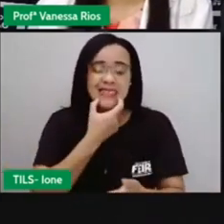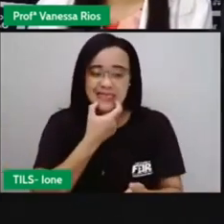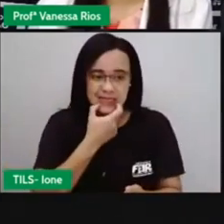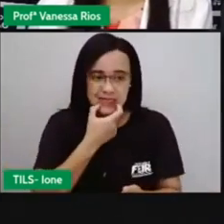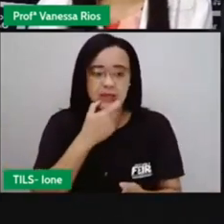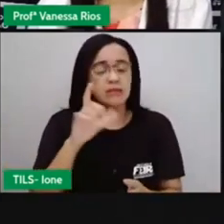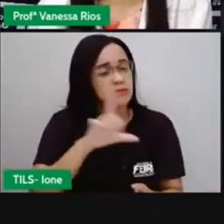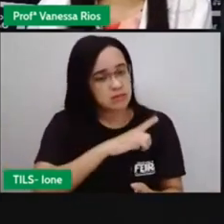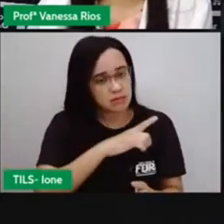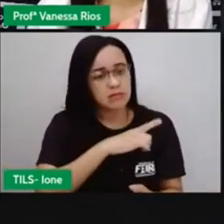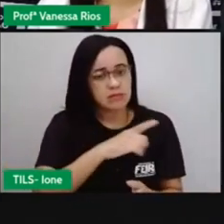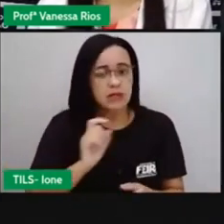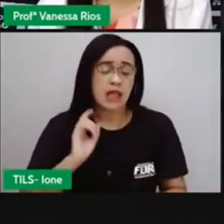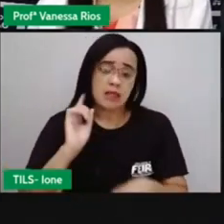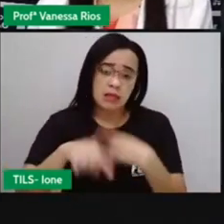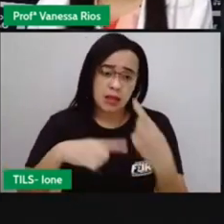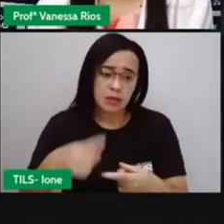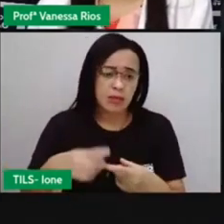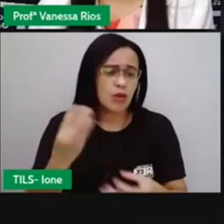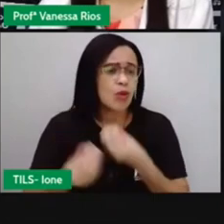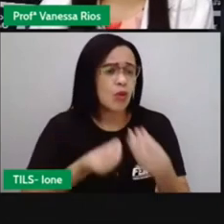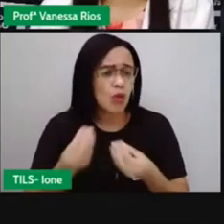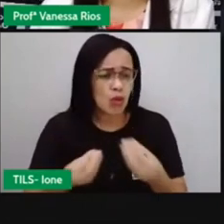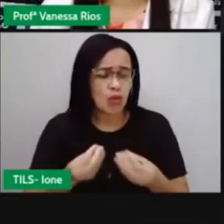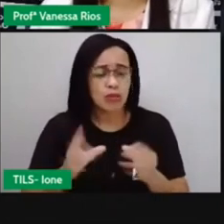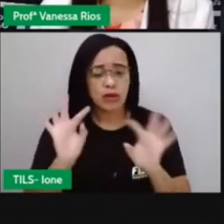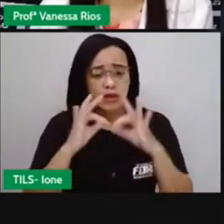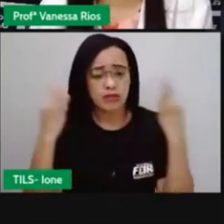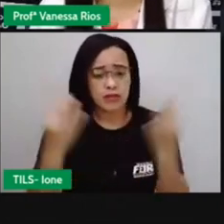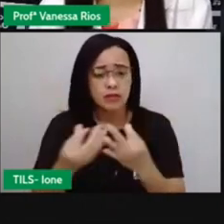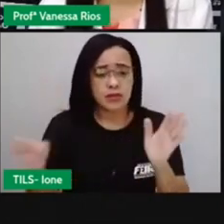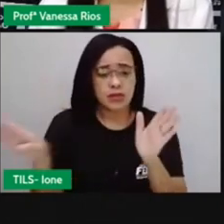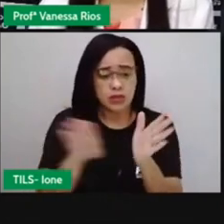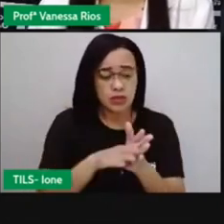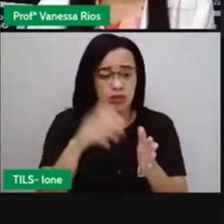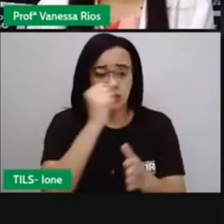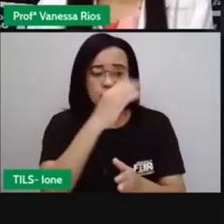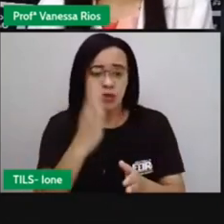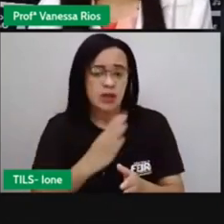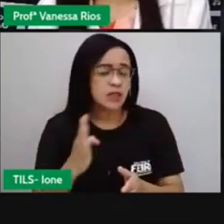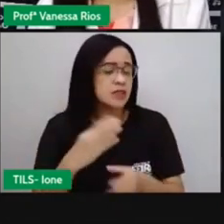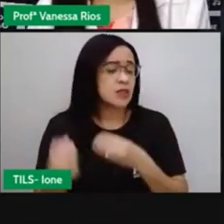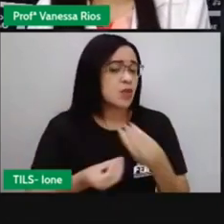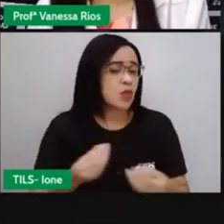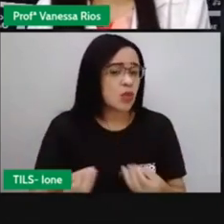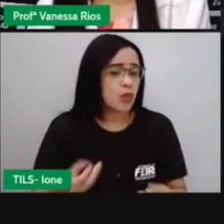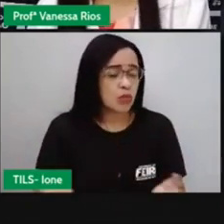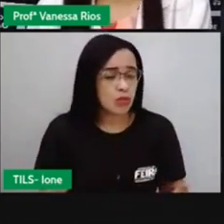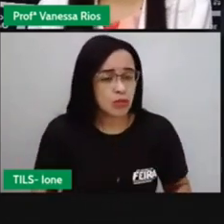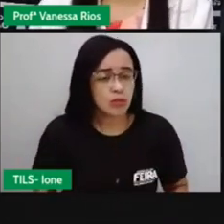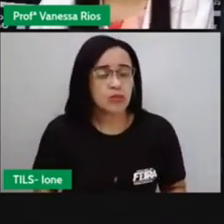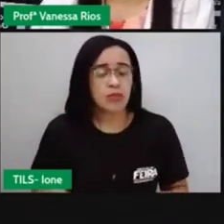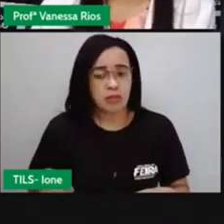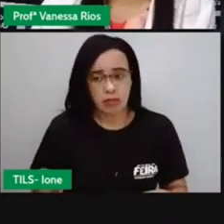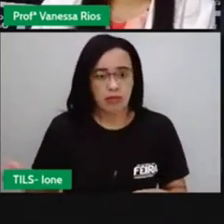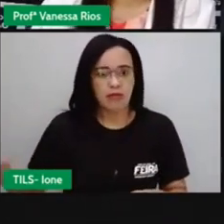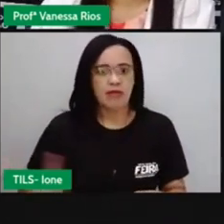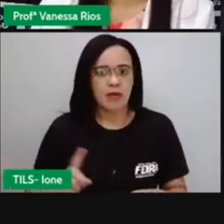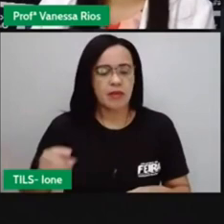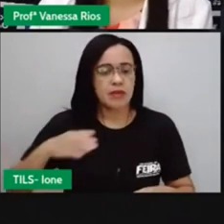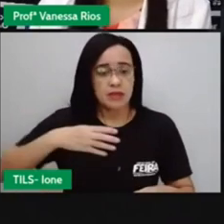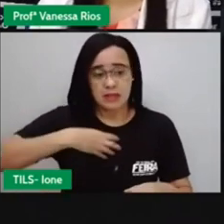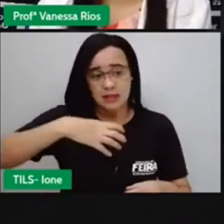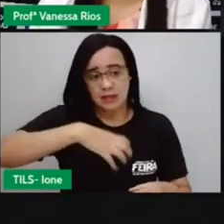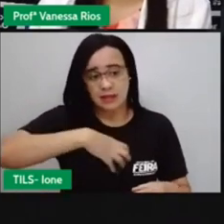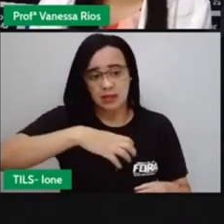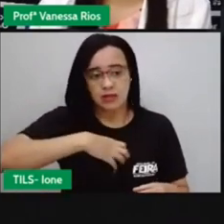E depois, né? Depois que a família real chega ao Brasil, passa por Salvador e se instala no Rio